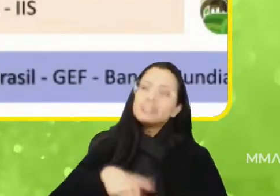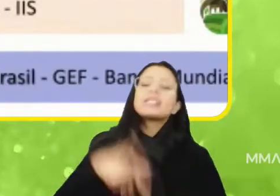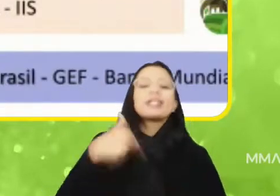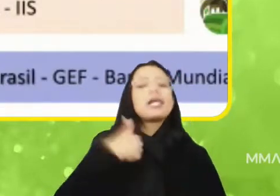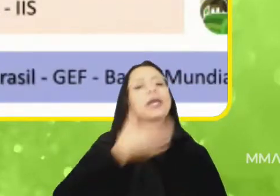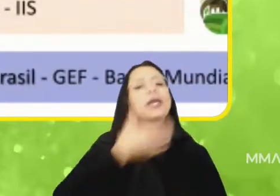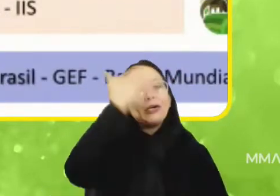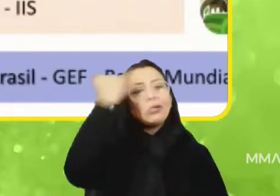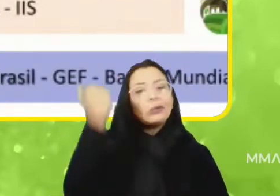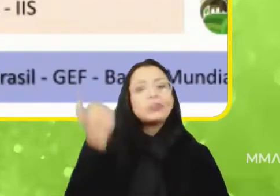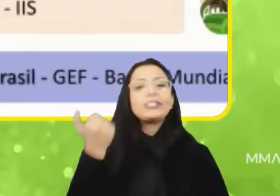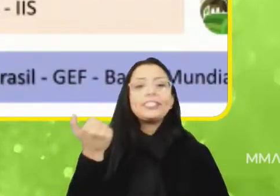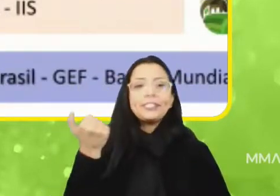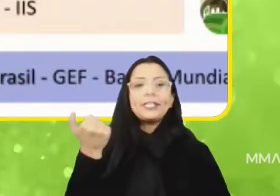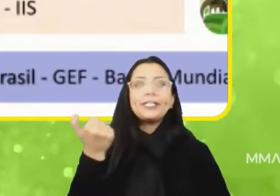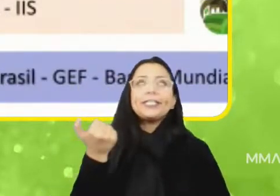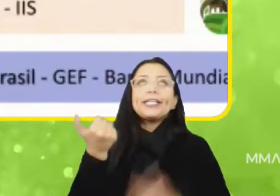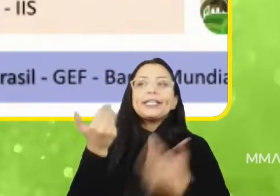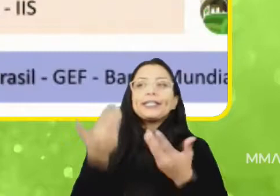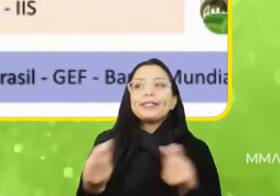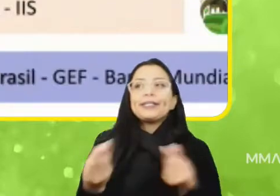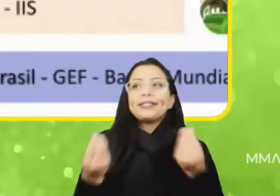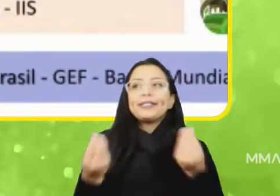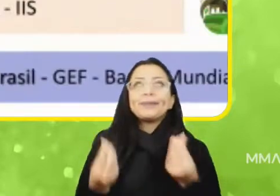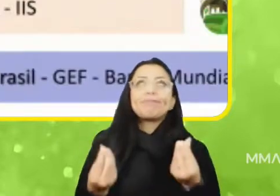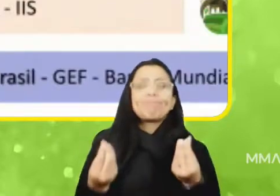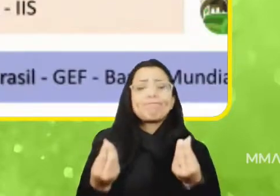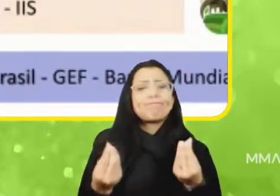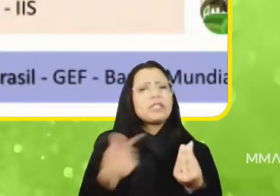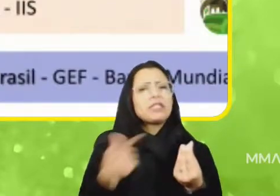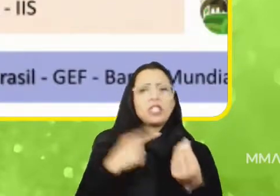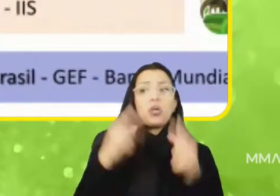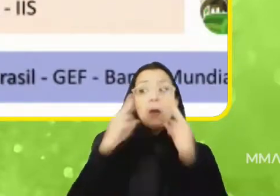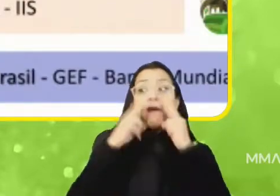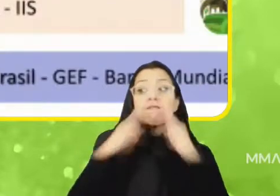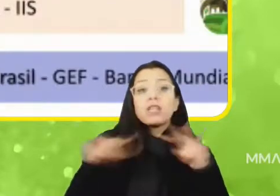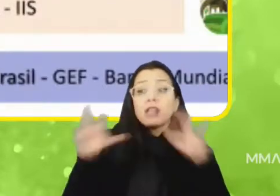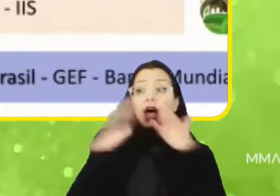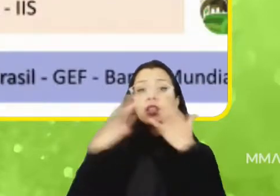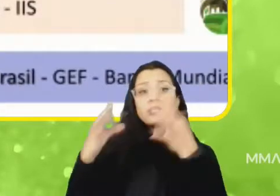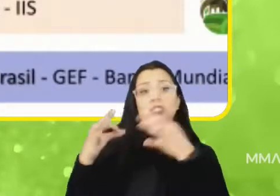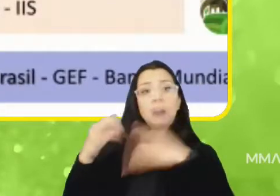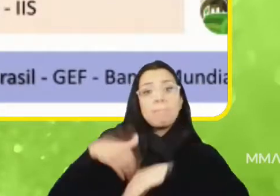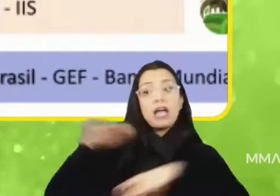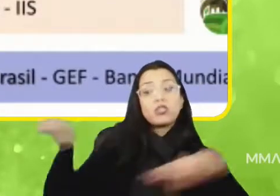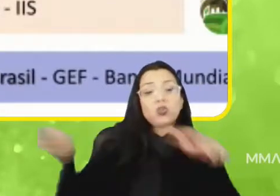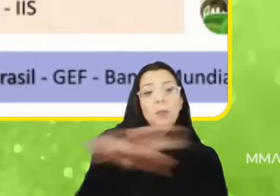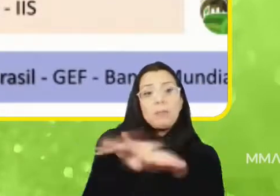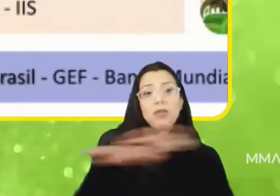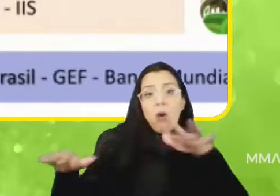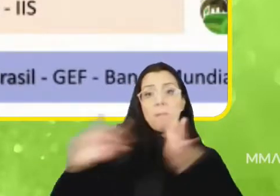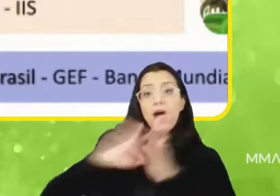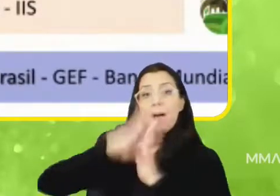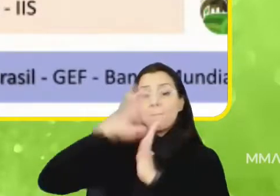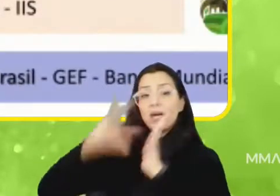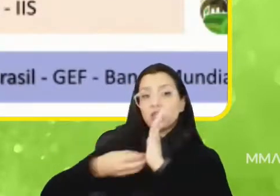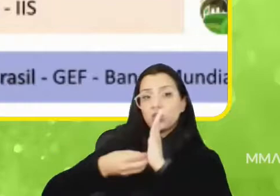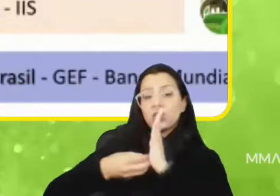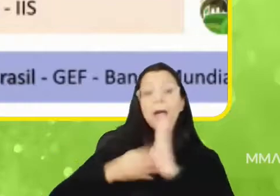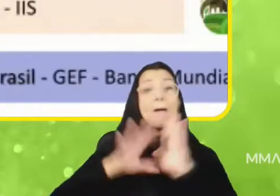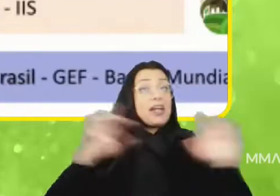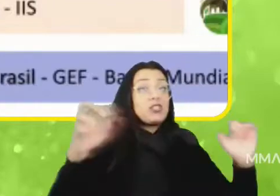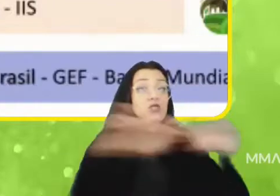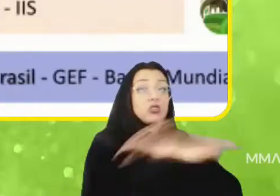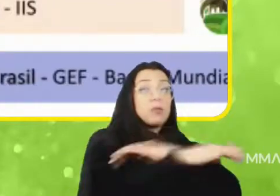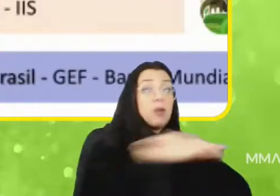visibilidade maior do bioma Amazônia, mas todos os biomas aqui, afinal,